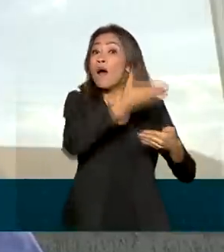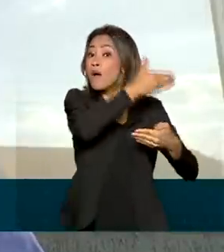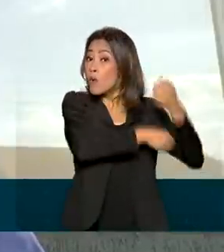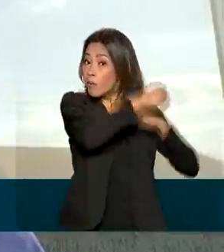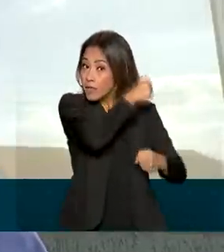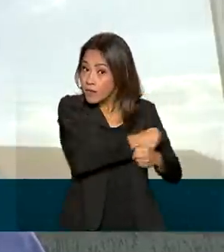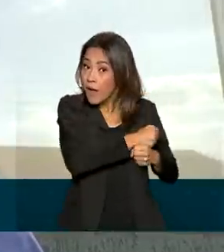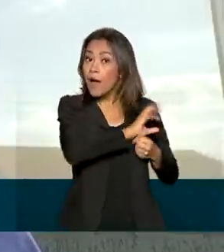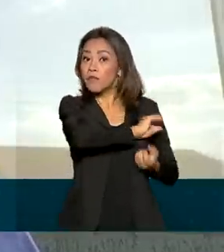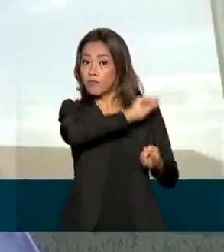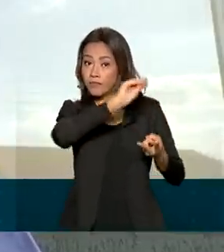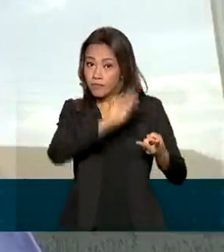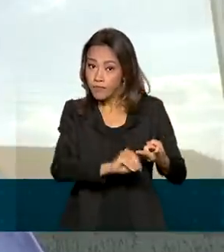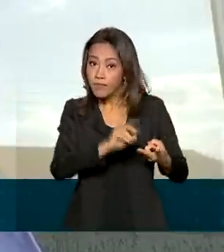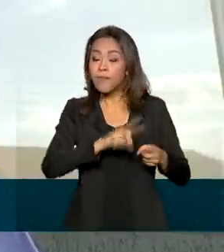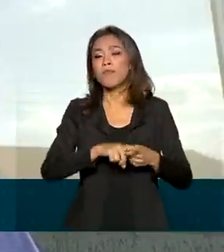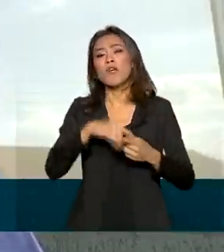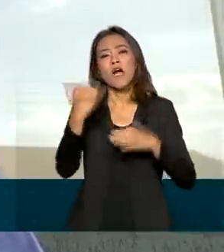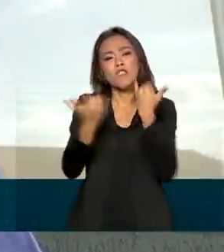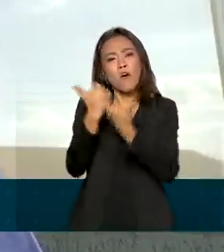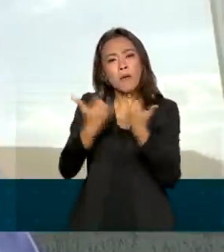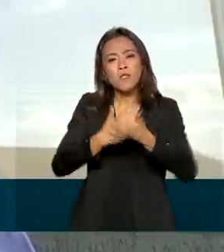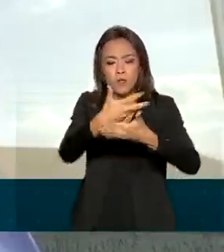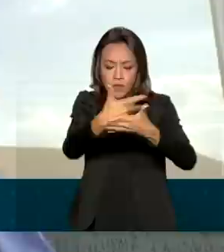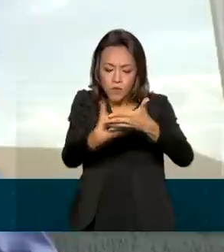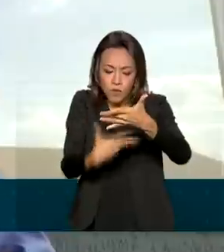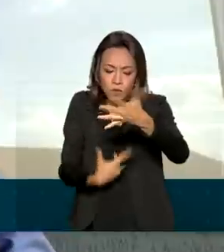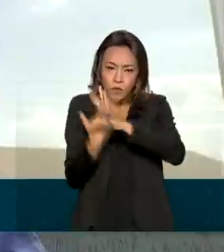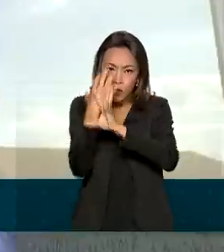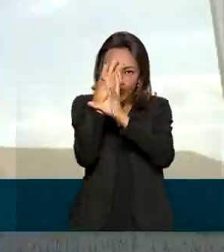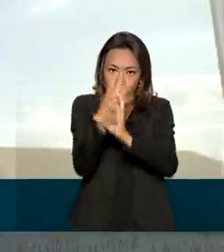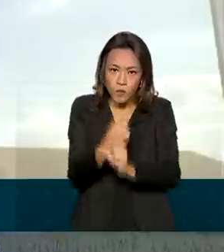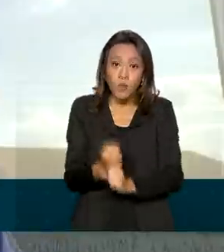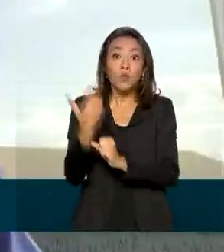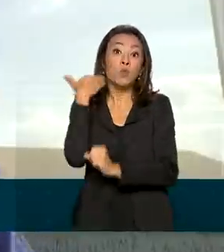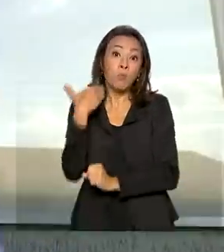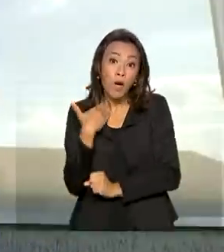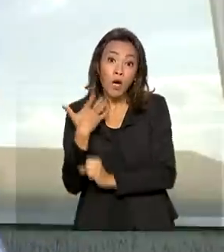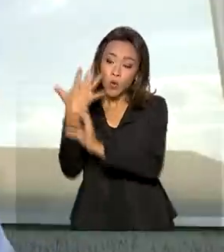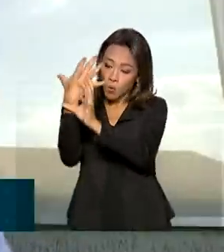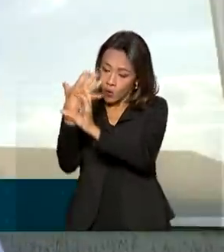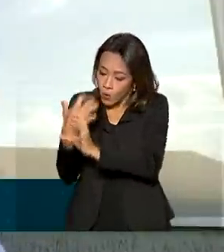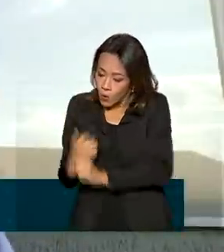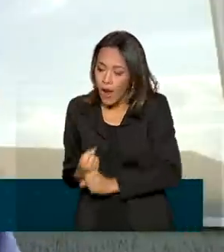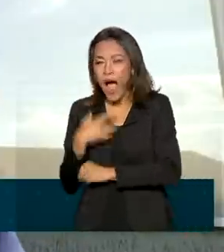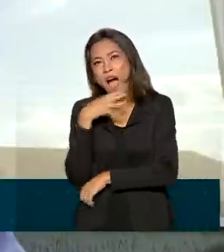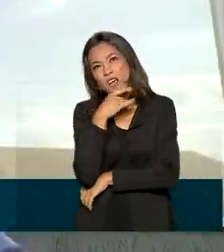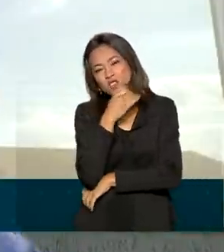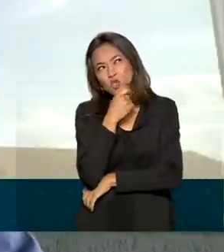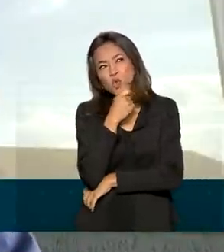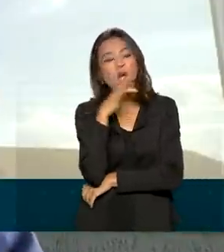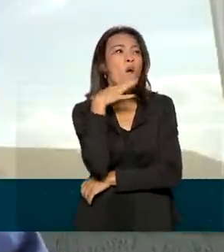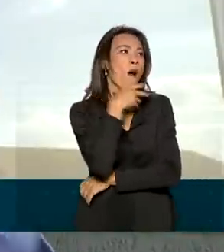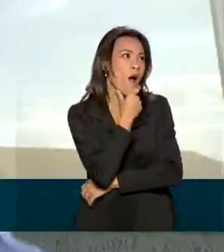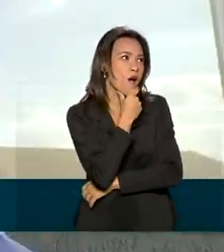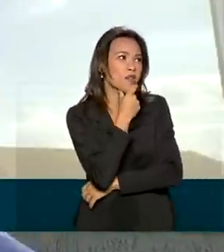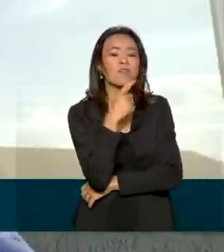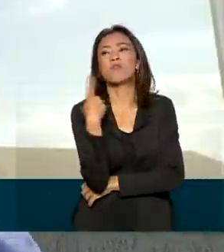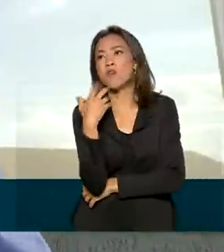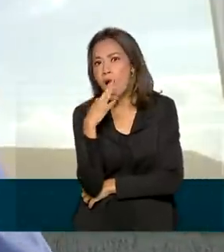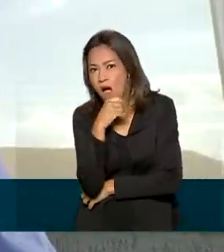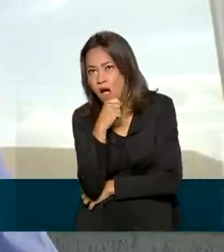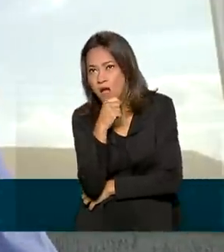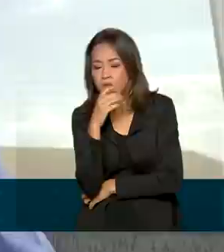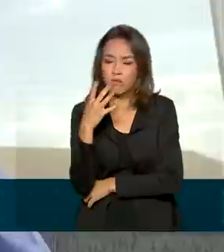informes de rendimentos, os informes bancários, esqueçam aquela ideia do achismo. Ah, eu acho que eu tinha